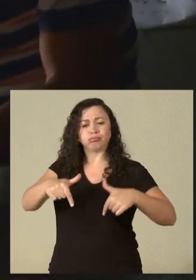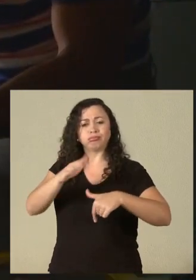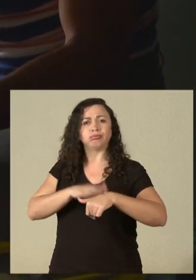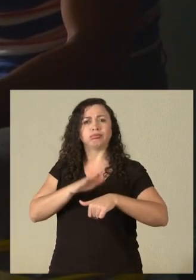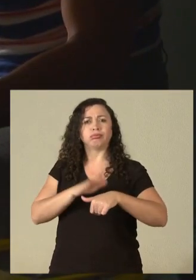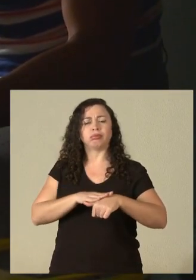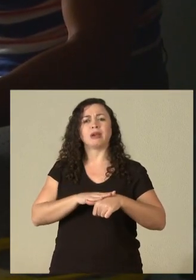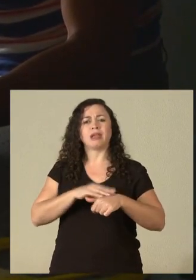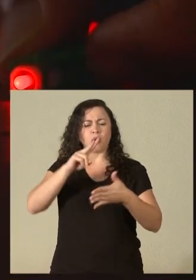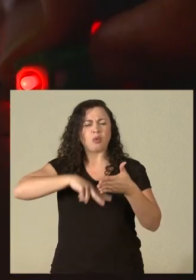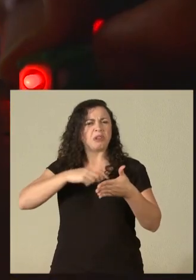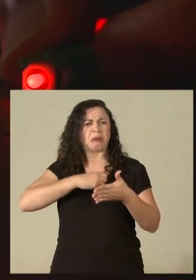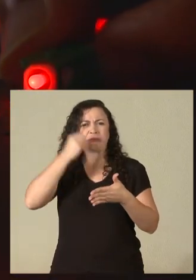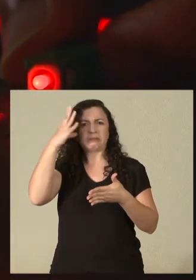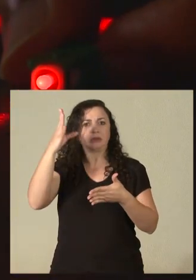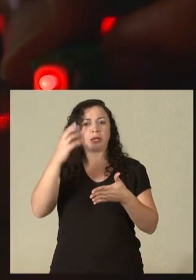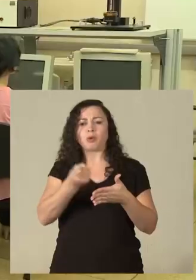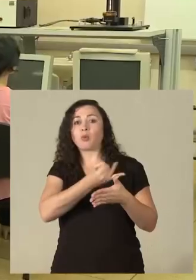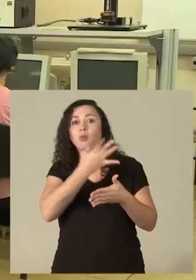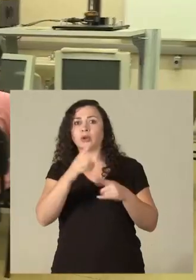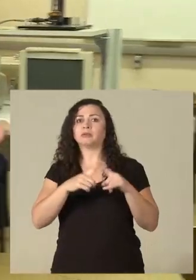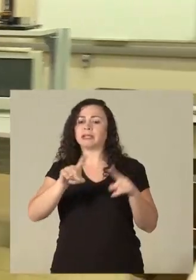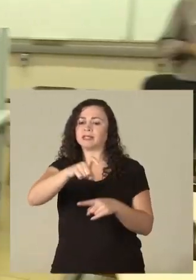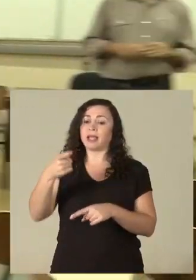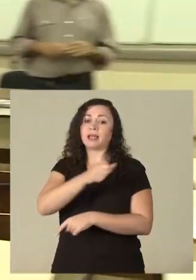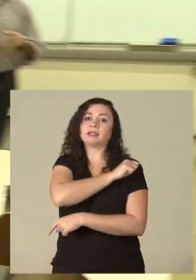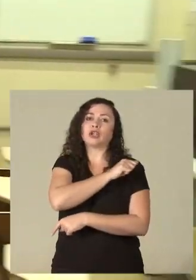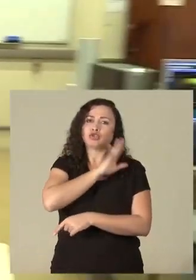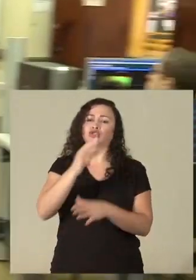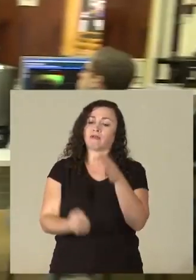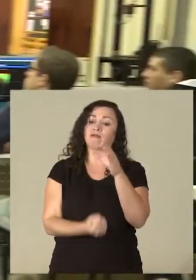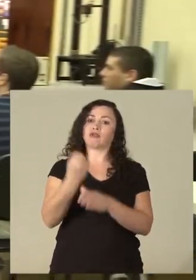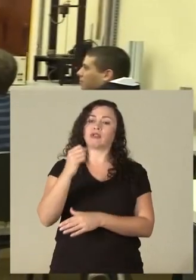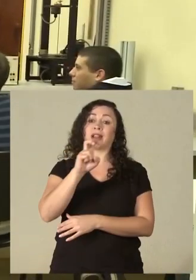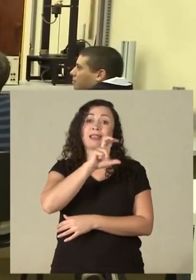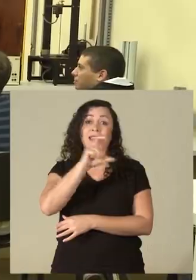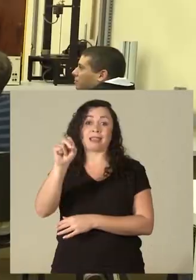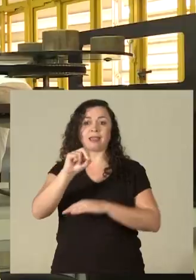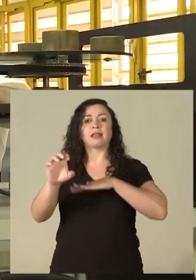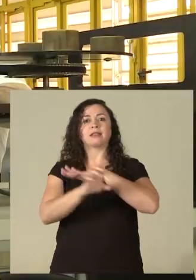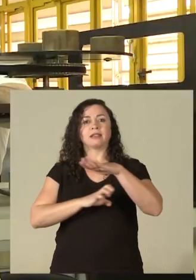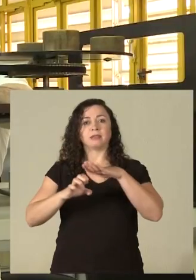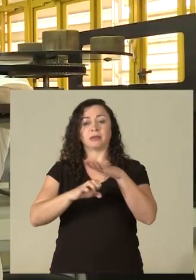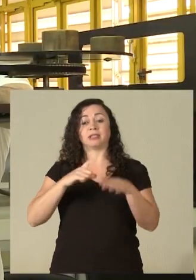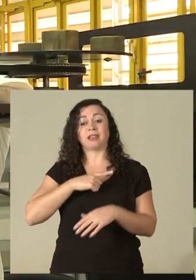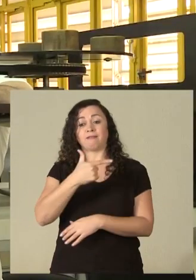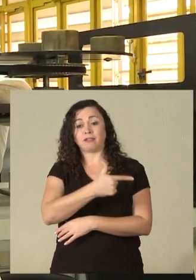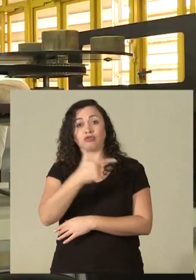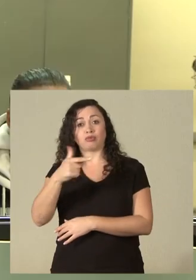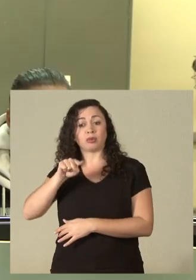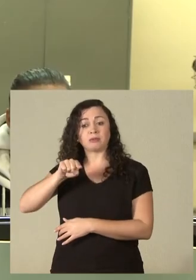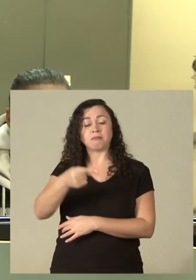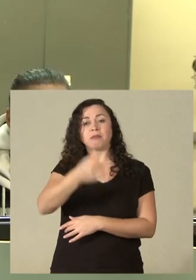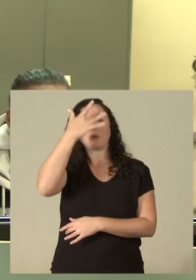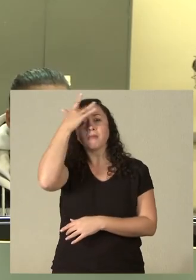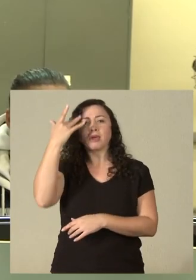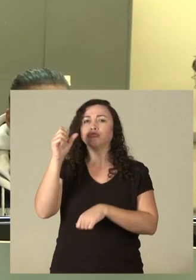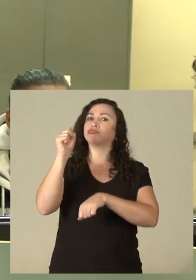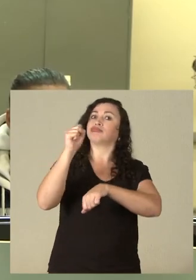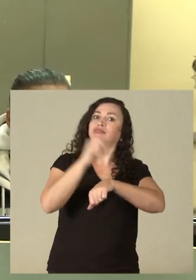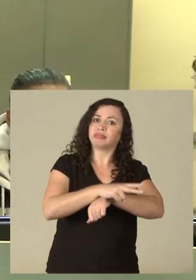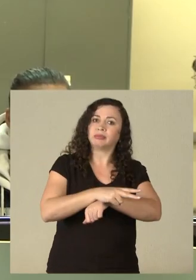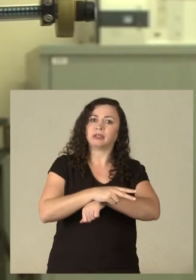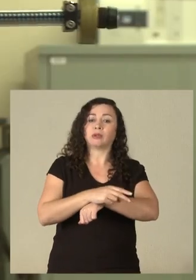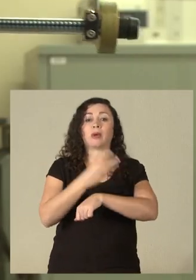não vou lembrar os certos números, mas eu acho que os ex-alunos da Unicamp já fundaram 500 empresas que empregam 22 mil pessoas e movimentam 3